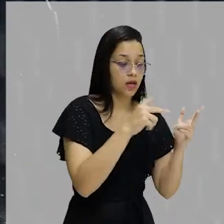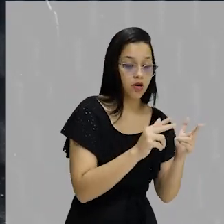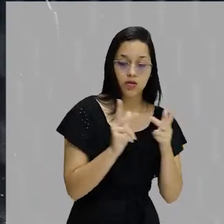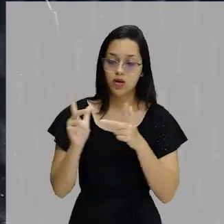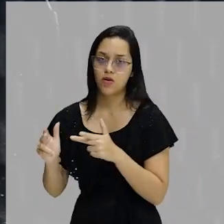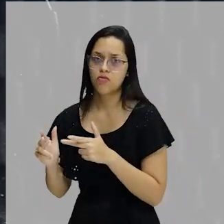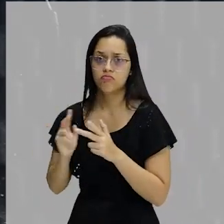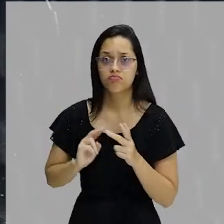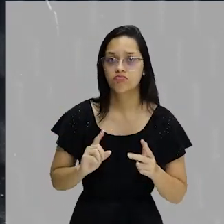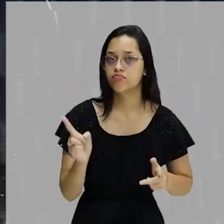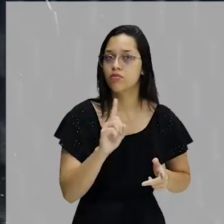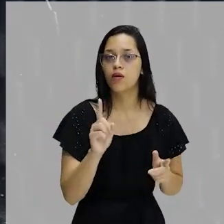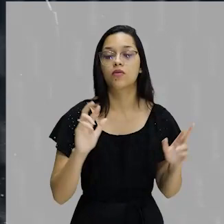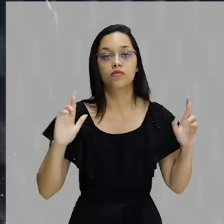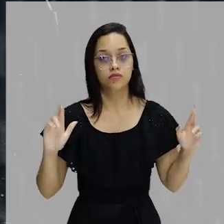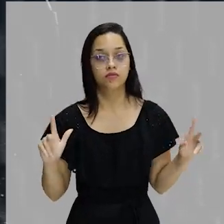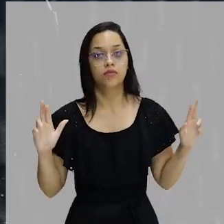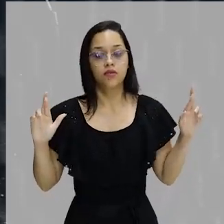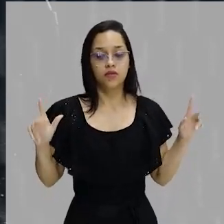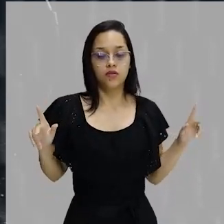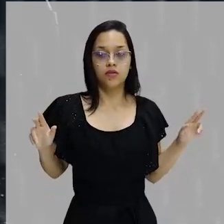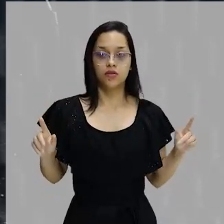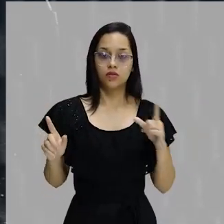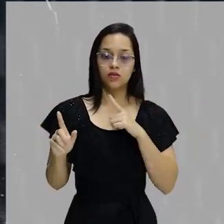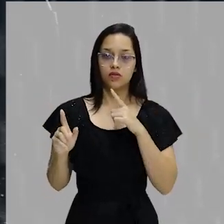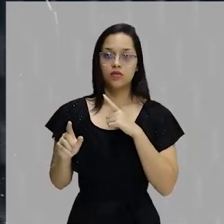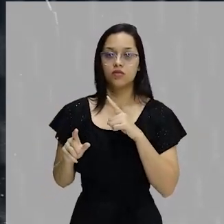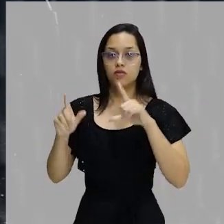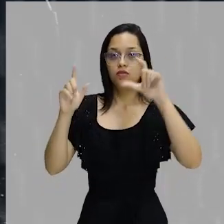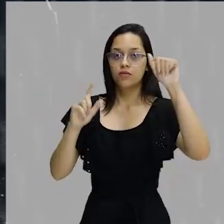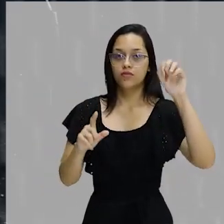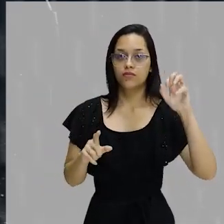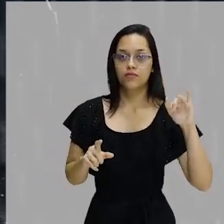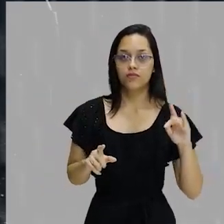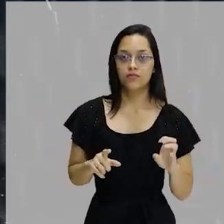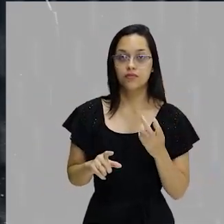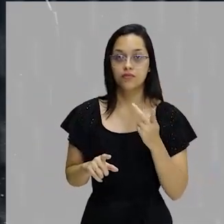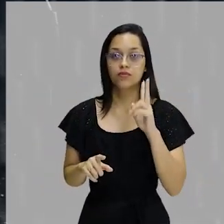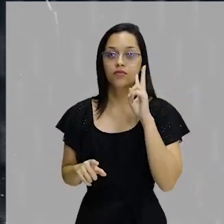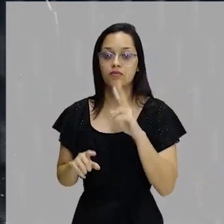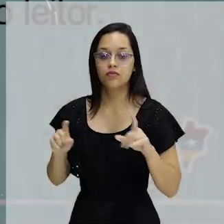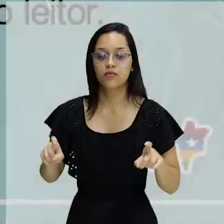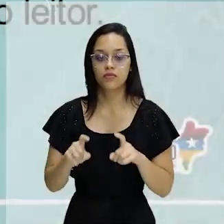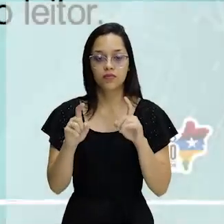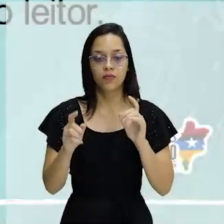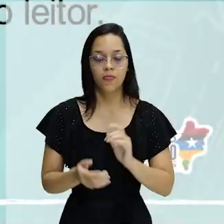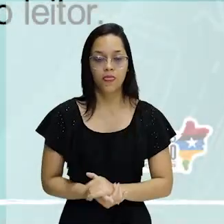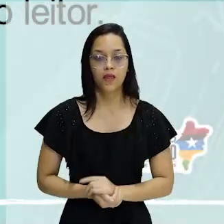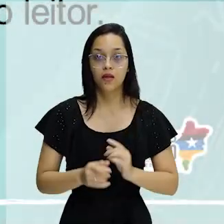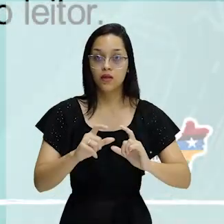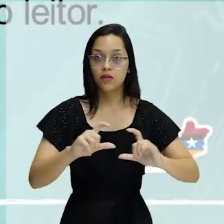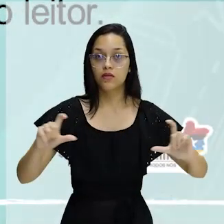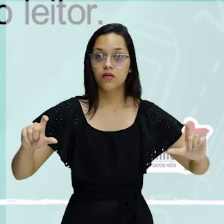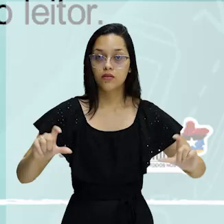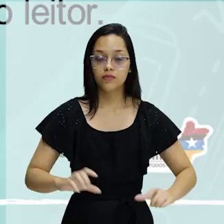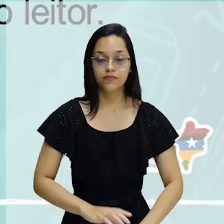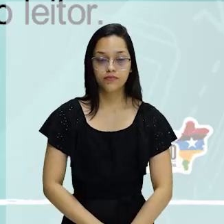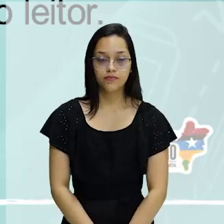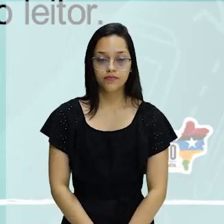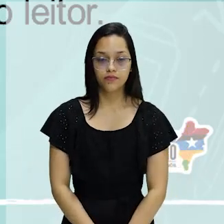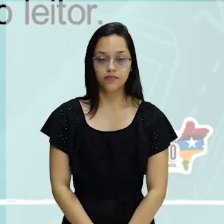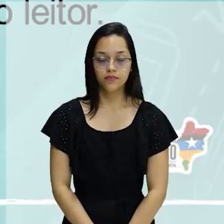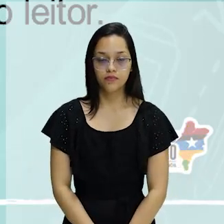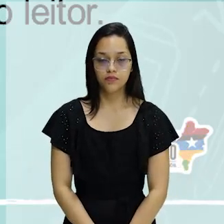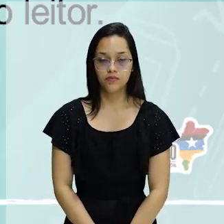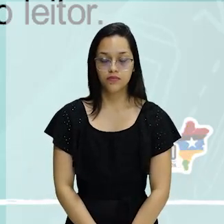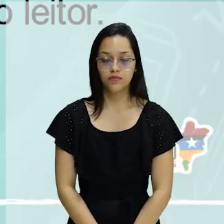de outro. Tá bom? É isso que o texto diz aqui. Agora vamos para as alternativas. Acompanhe aí na tela do seu computador. No que diz respeito à relação